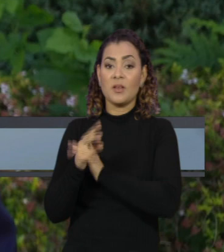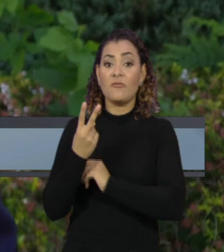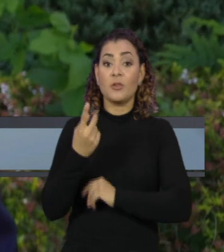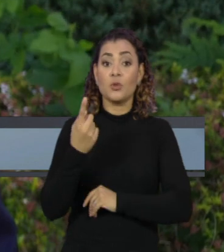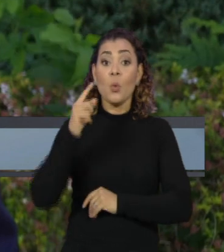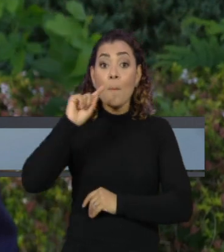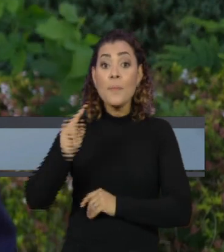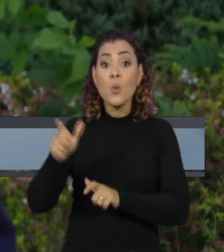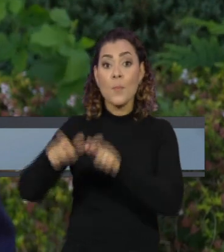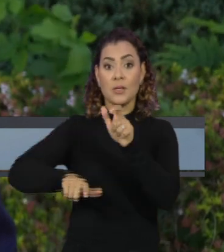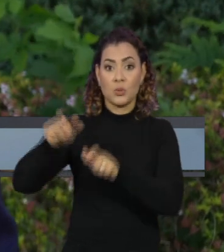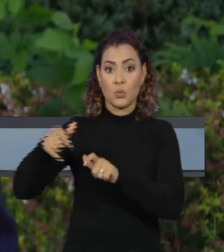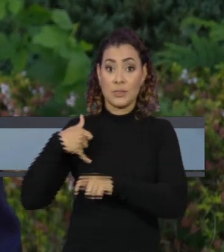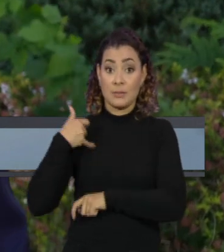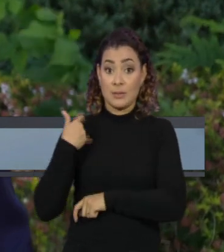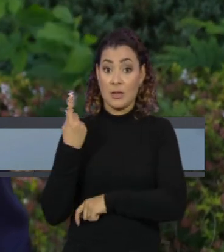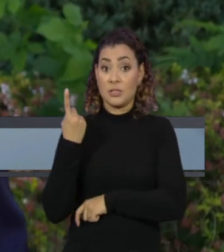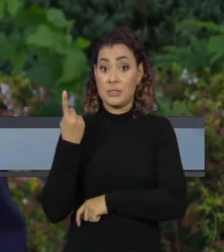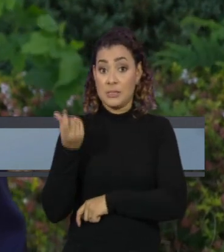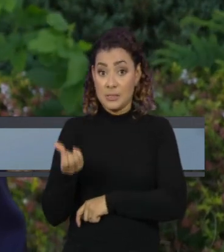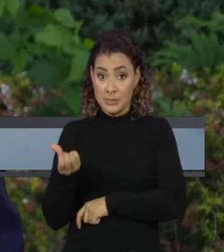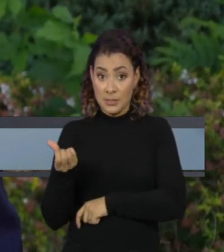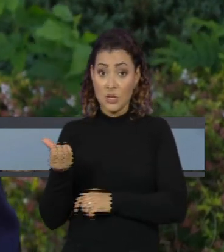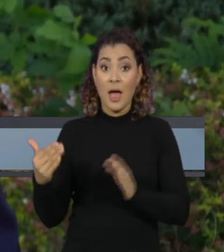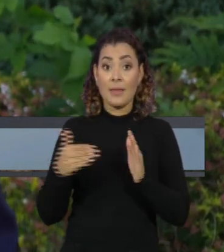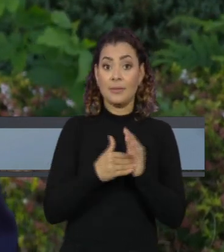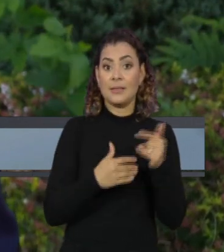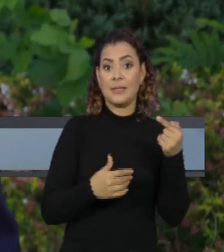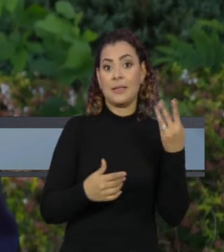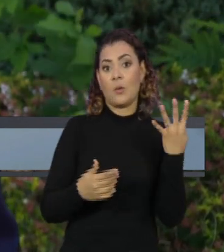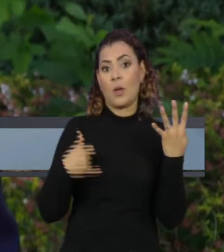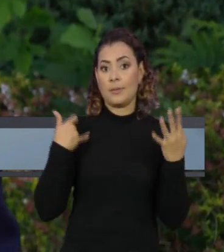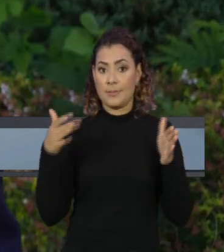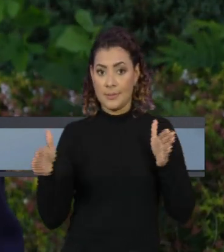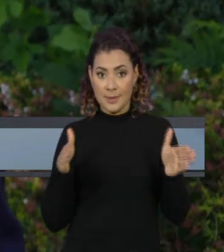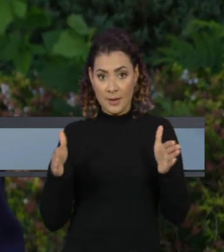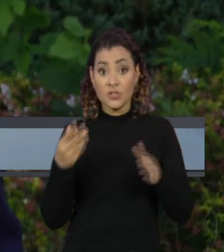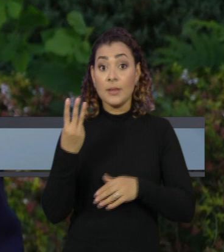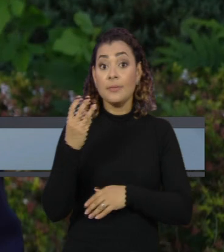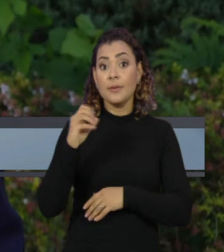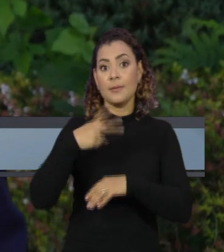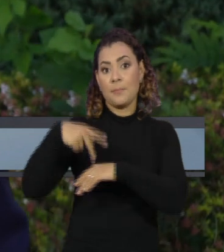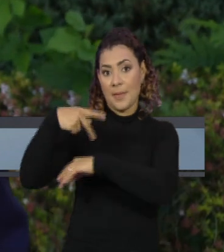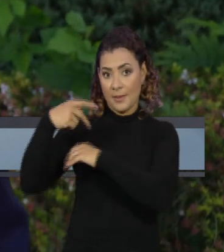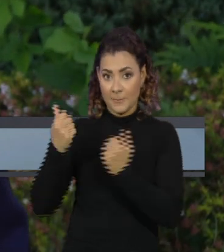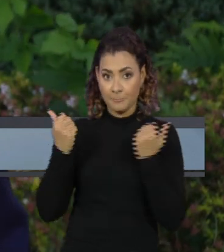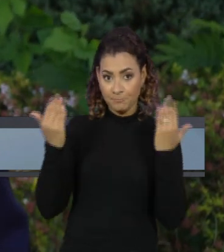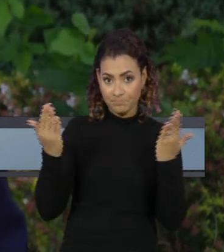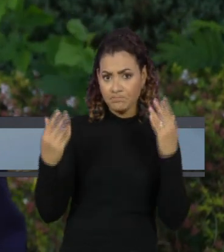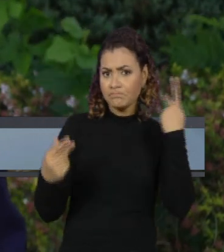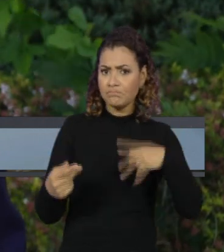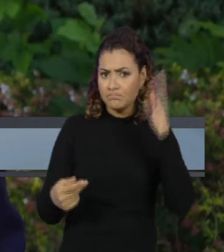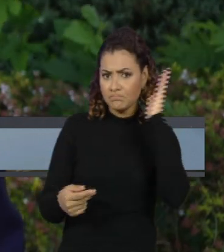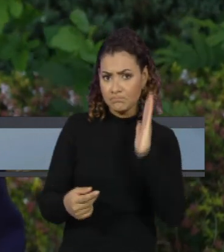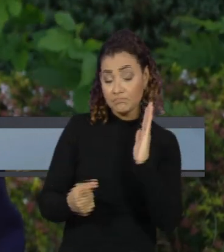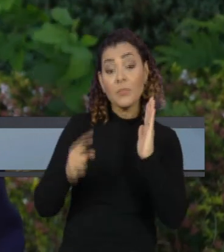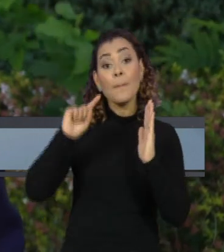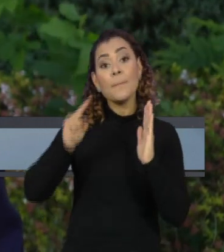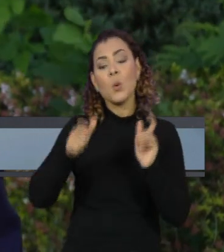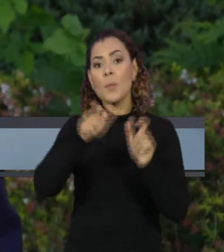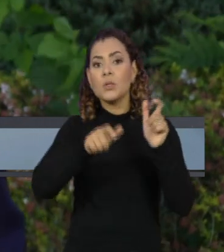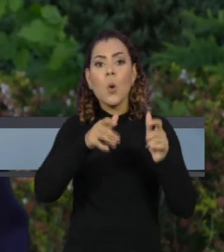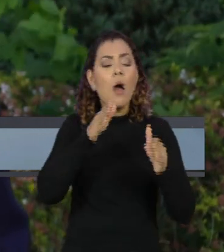entrevistados com idades entre 16 e 74 anos em 30 países. No Brasil, mil pessoas foram